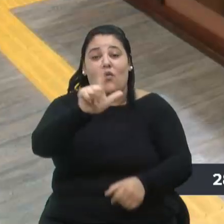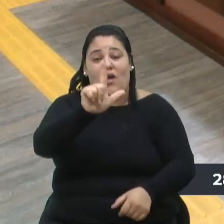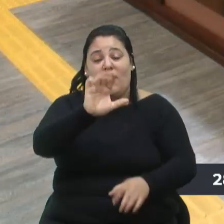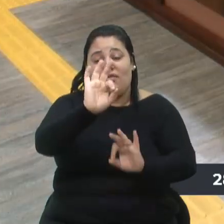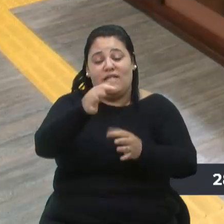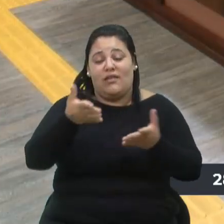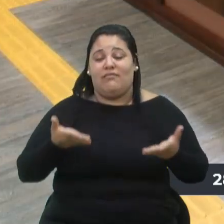Vamos lá. Obrigado.